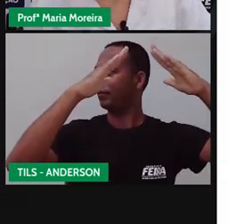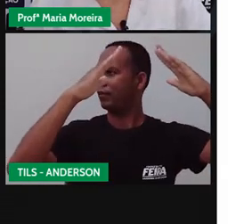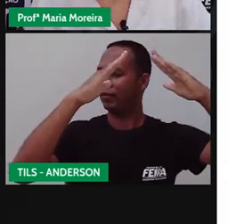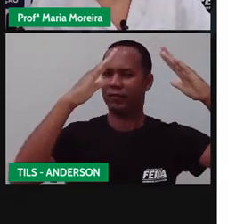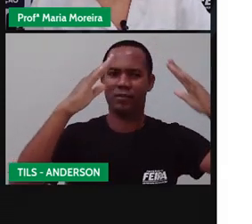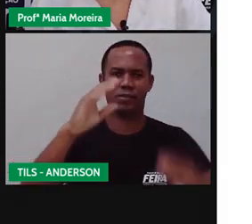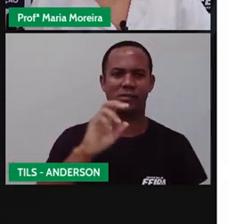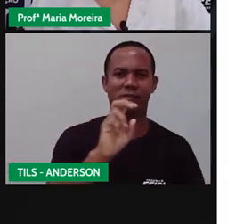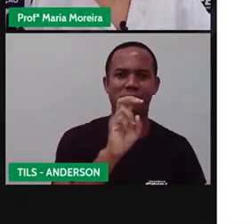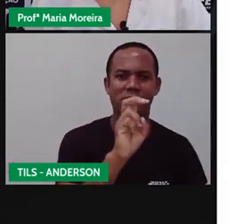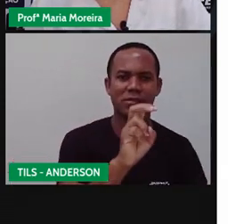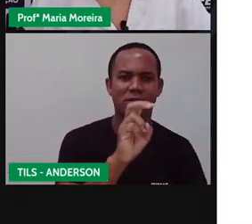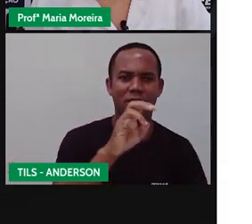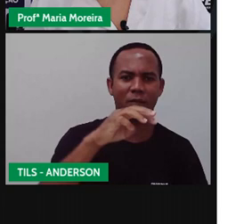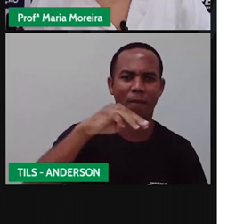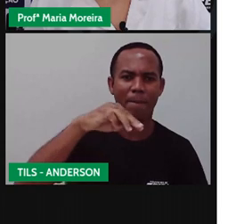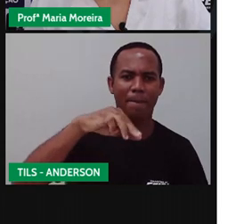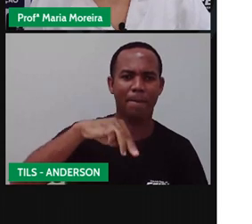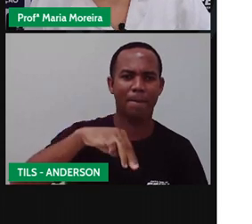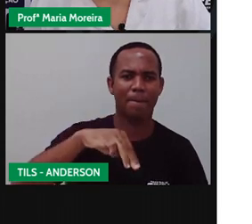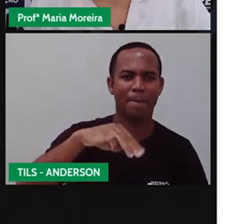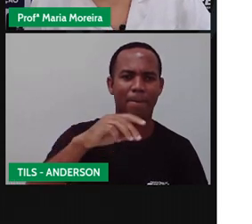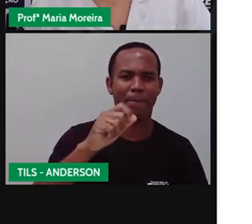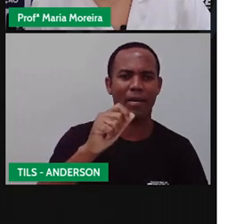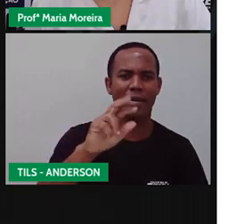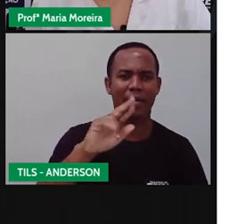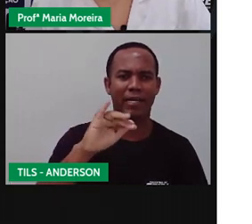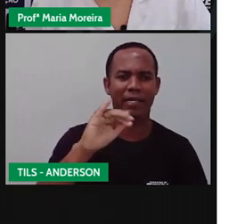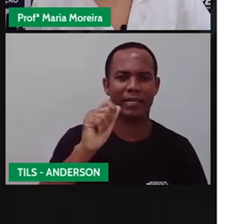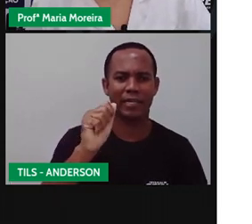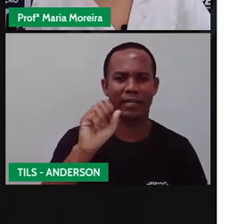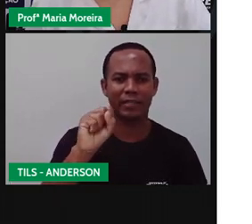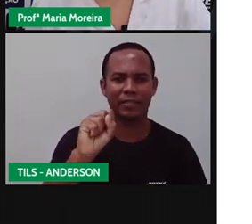Cinco Marias. Imagine cinco de mim.